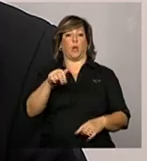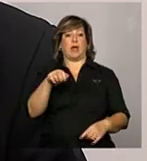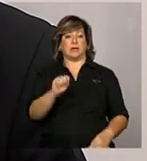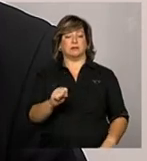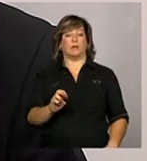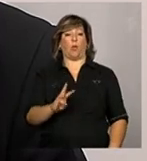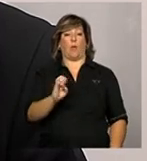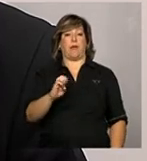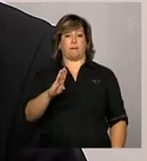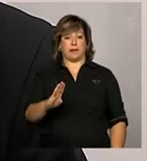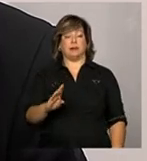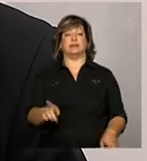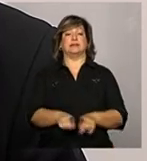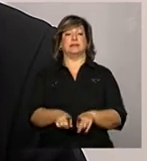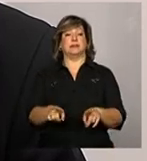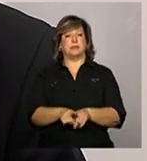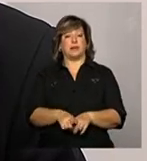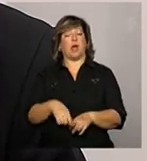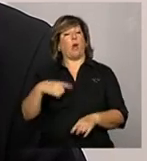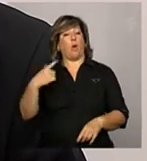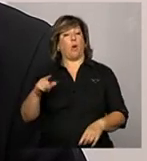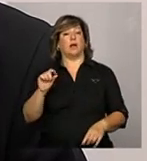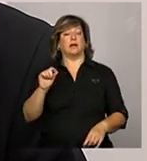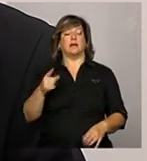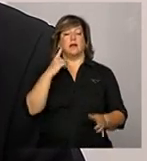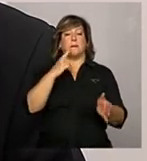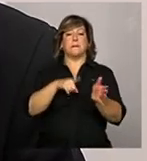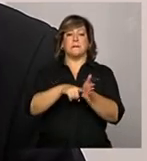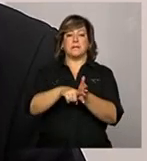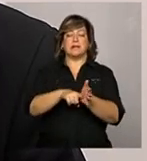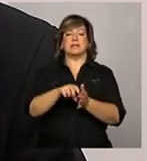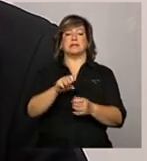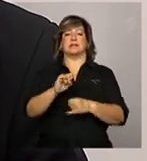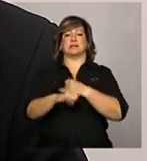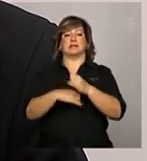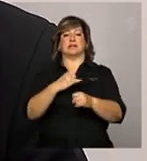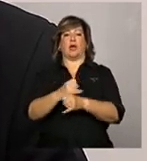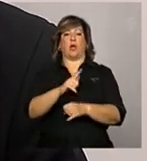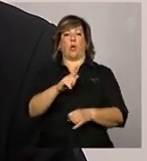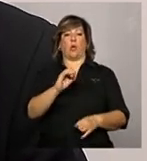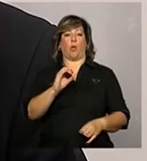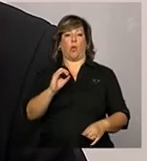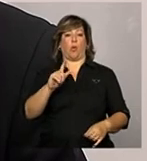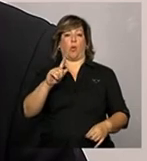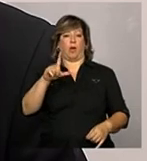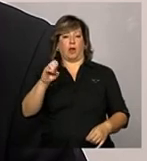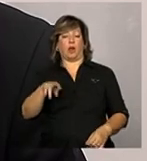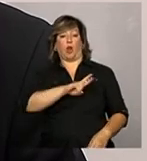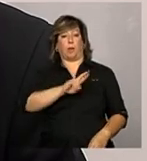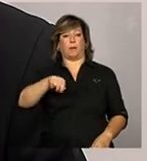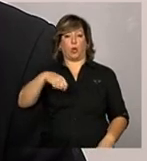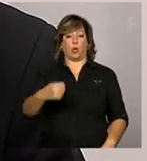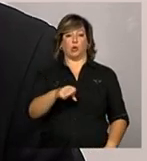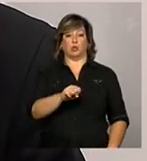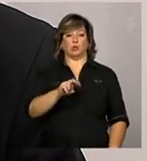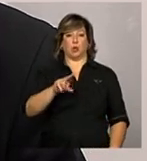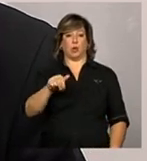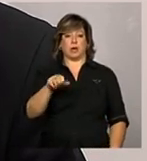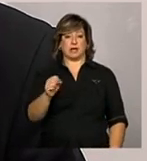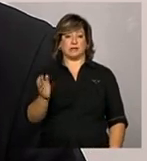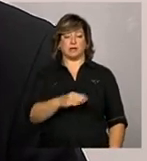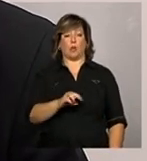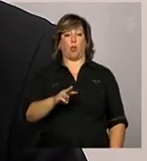a outra alternativa seria a própria pesquisa para um site de busca, como o Google, digitando a palavra SuasWeb, que já encaminha